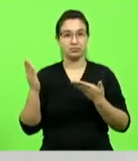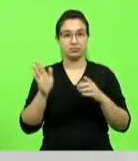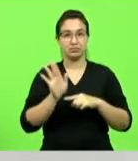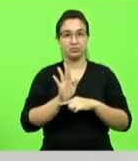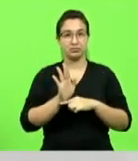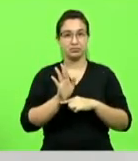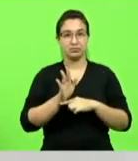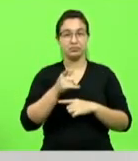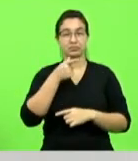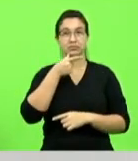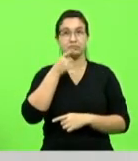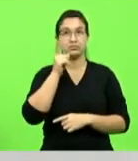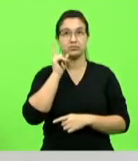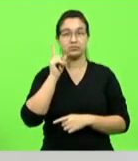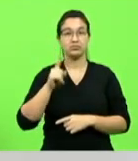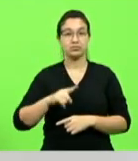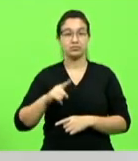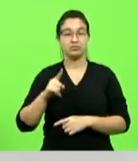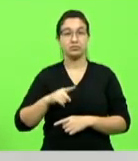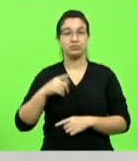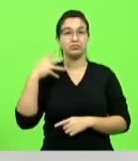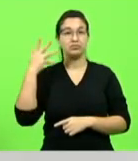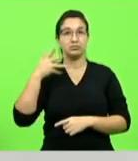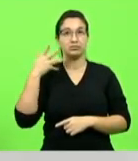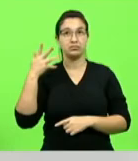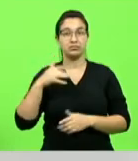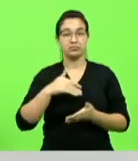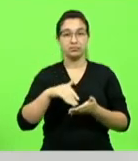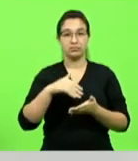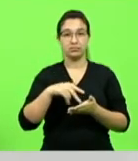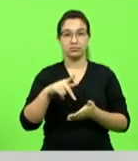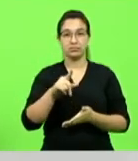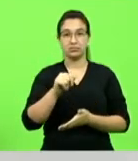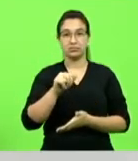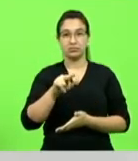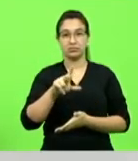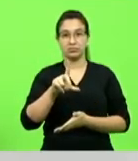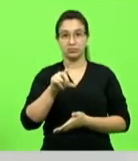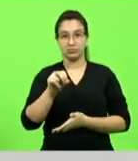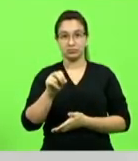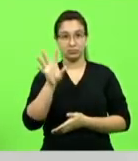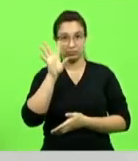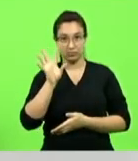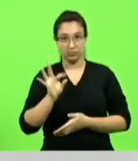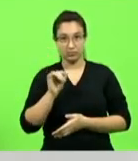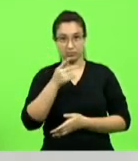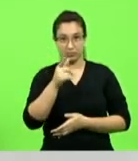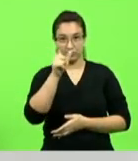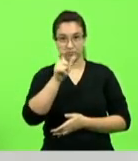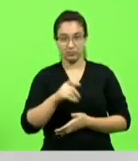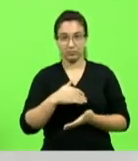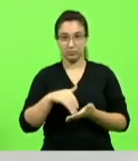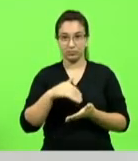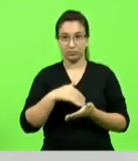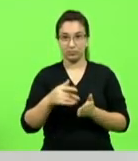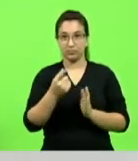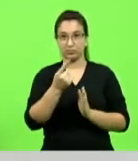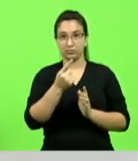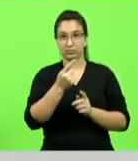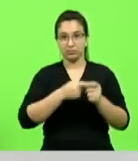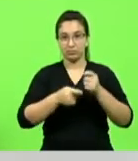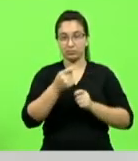ontem que foi uma fala do secretário Paulo Eli para você que não sabe quem é o Paulo Eli ele é o secretário de finanças